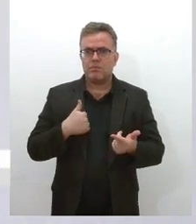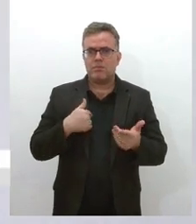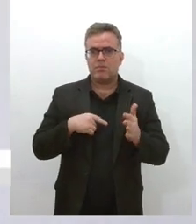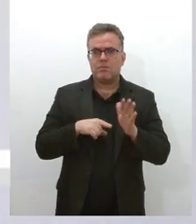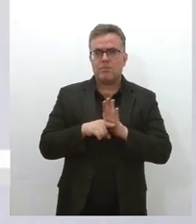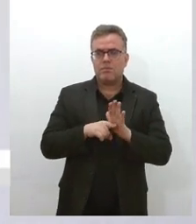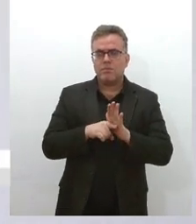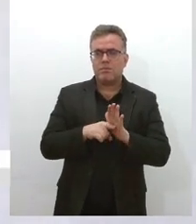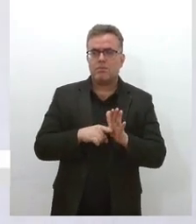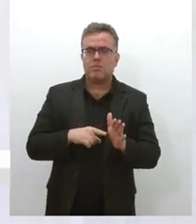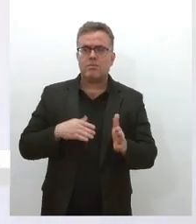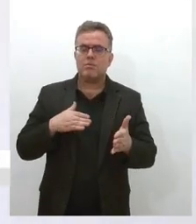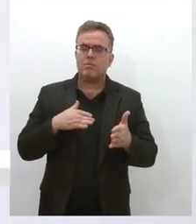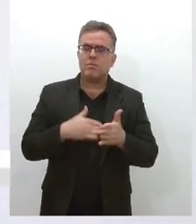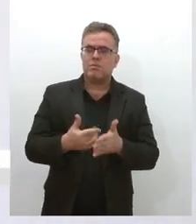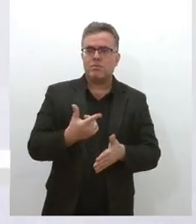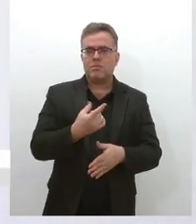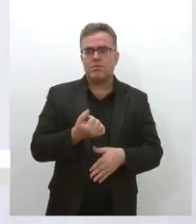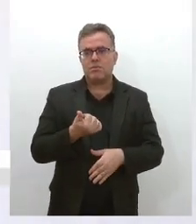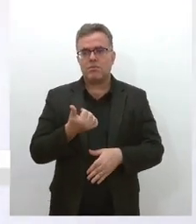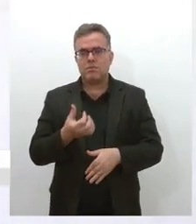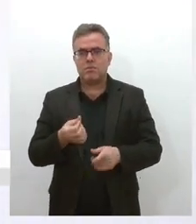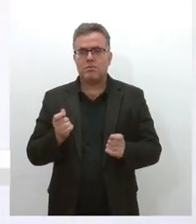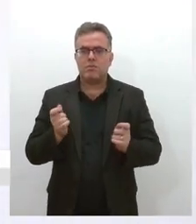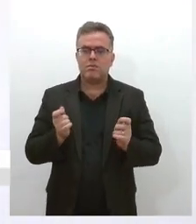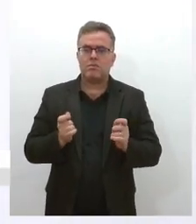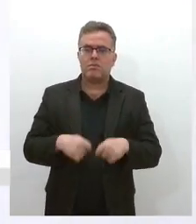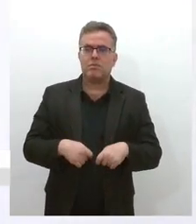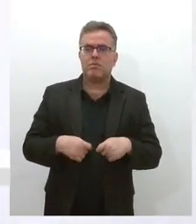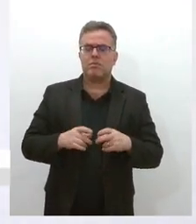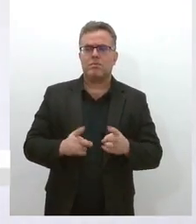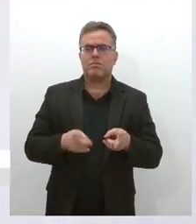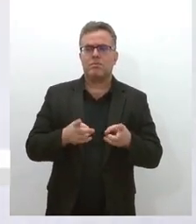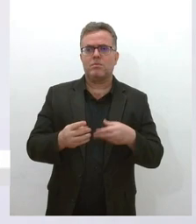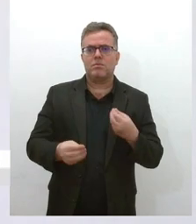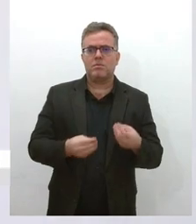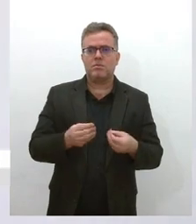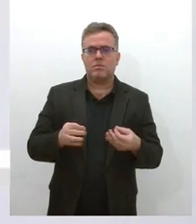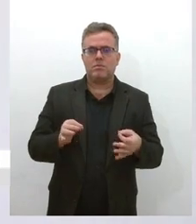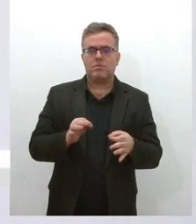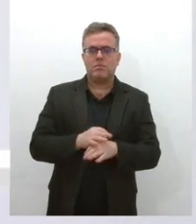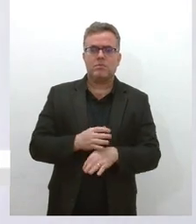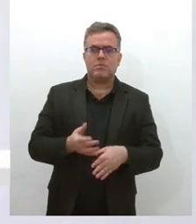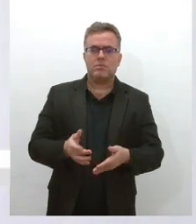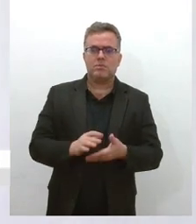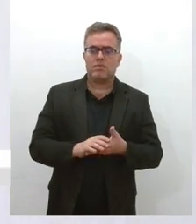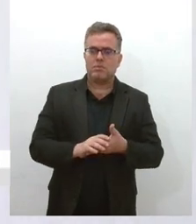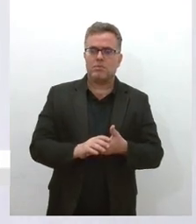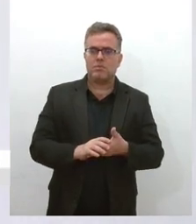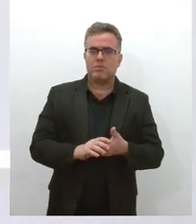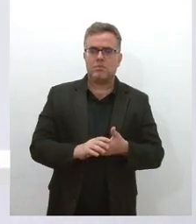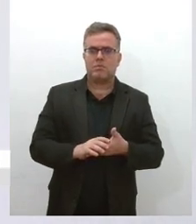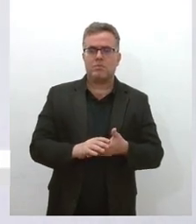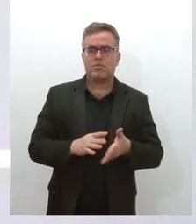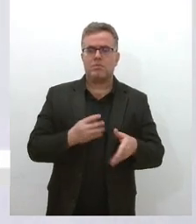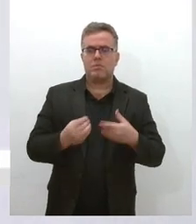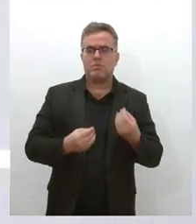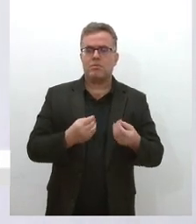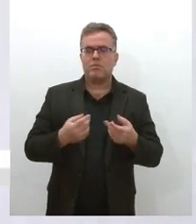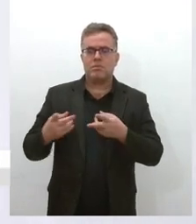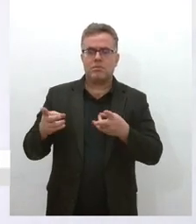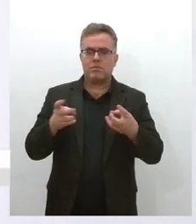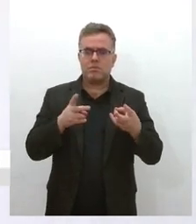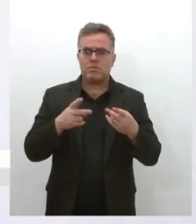até 2016, nós estávamos numa outra conjuntura e a pesquisa ela foi motivada porque até então eu percebi um